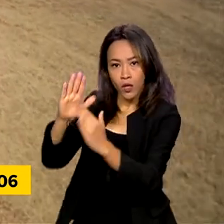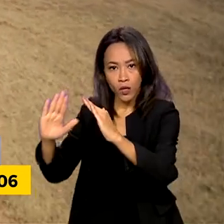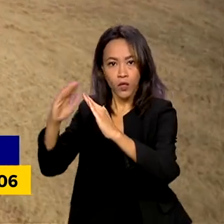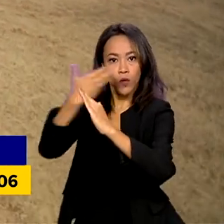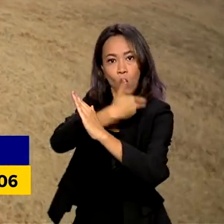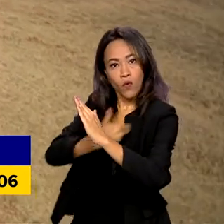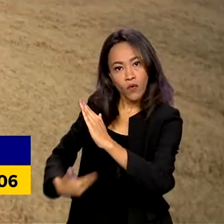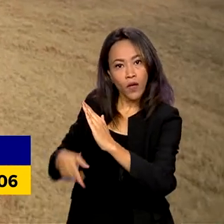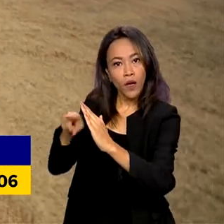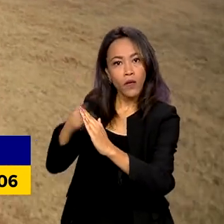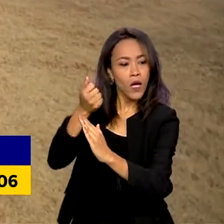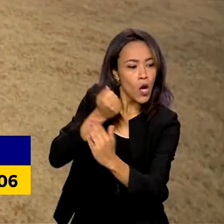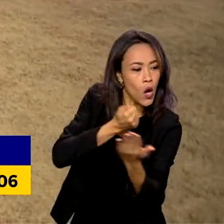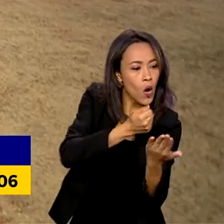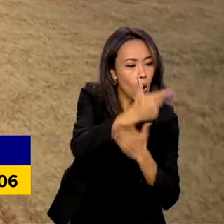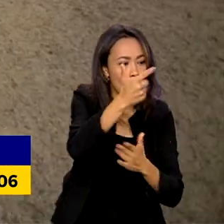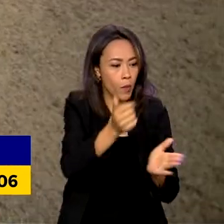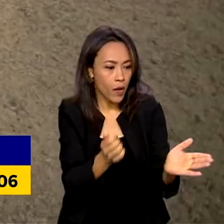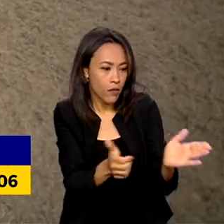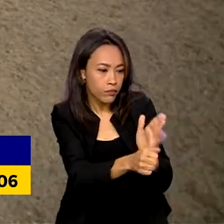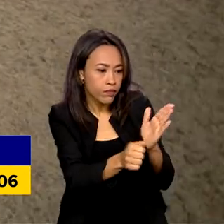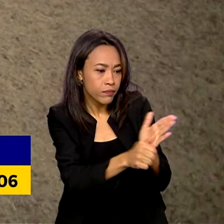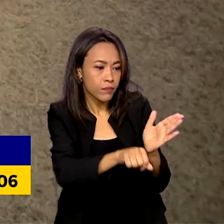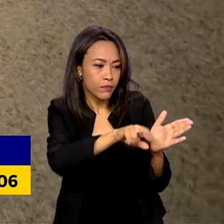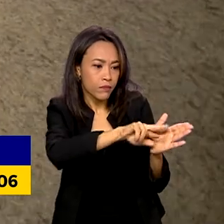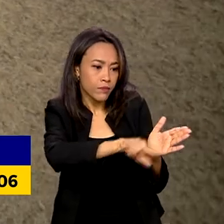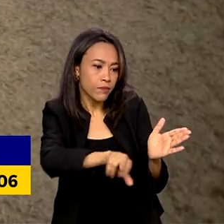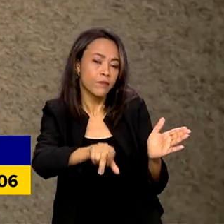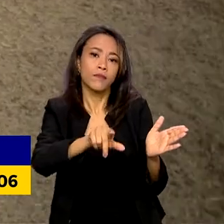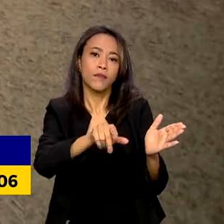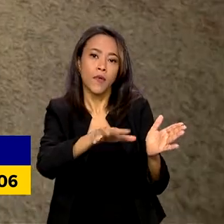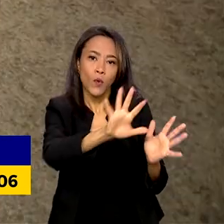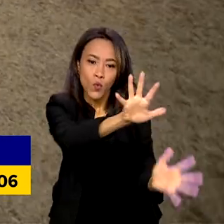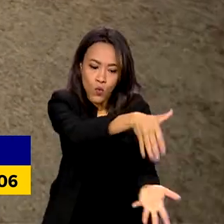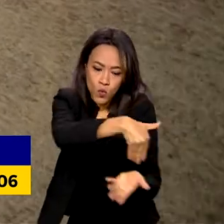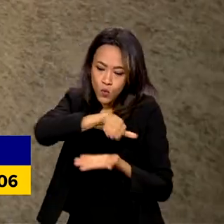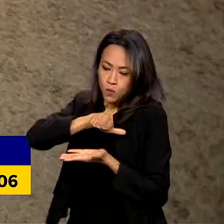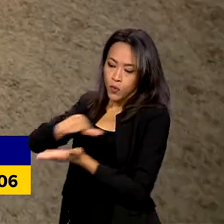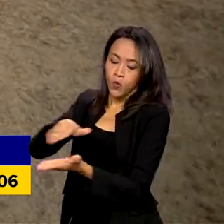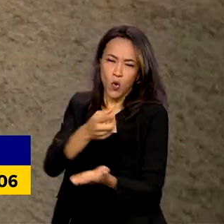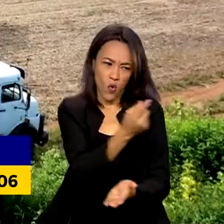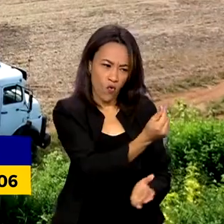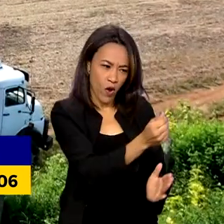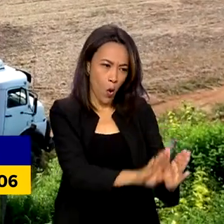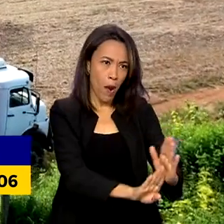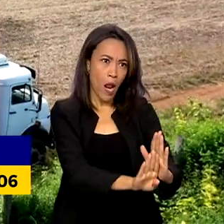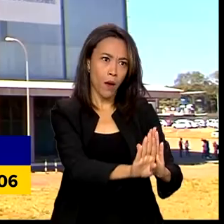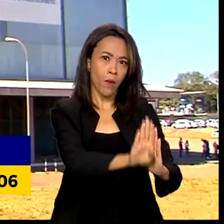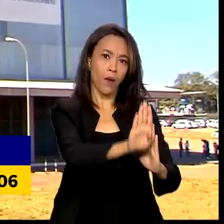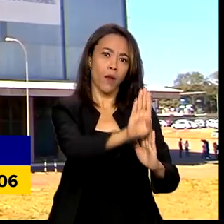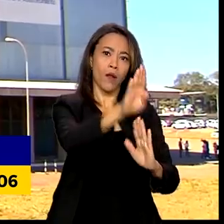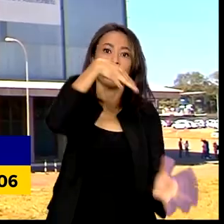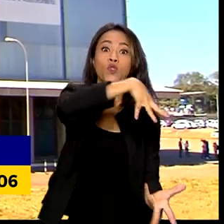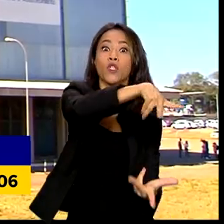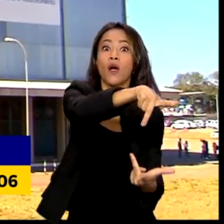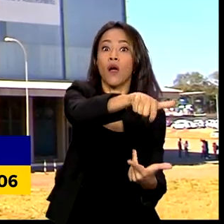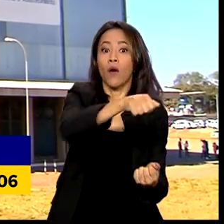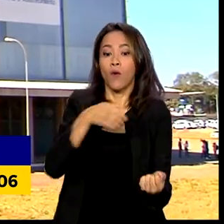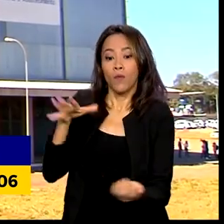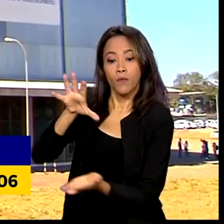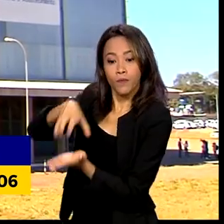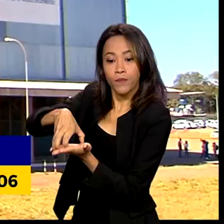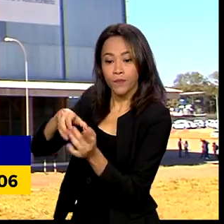parte da produção de um grão e armazena. Se o preço disparar no mercado internacional, a companhia de